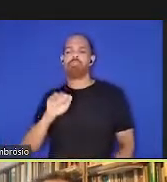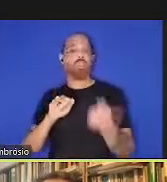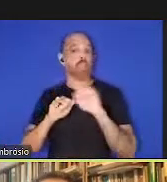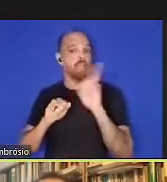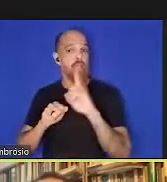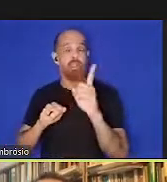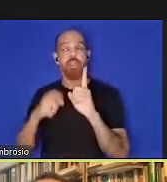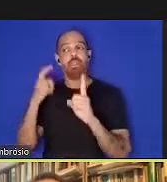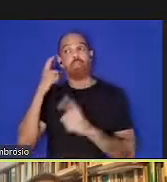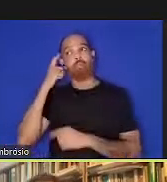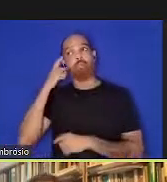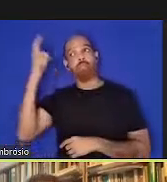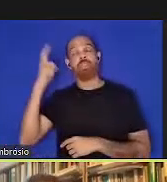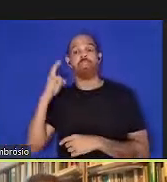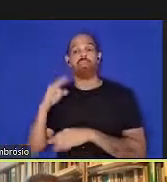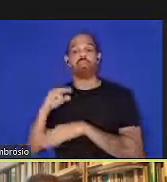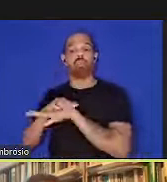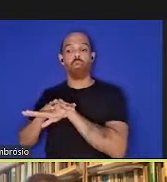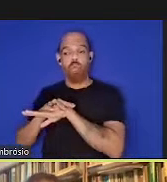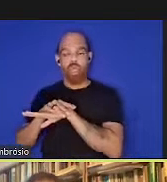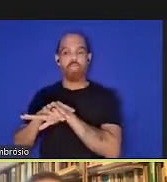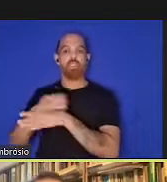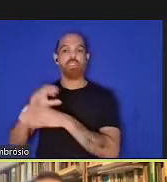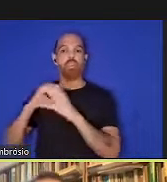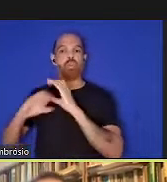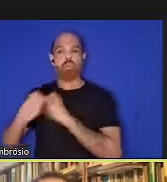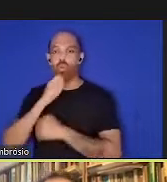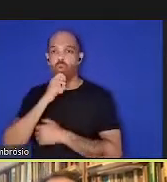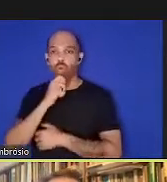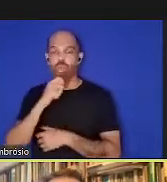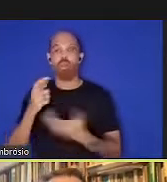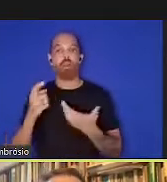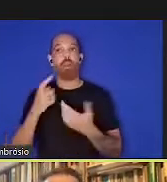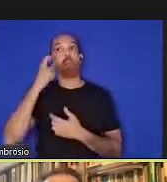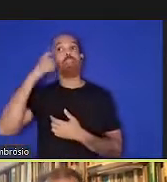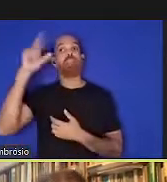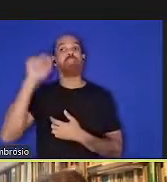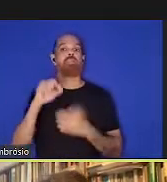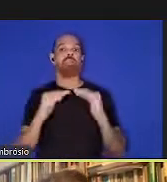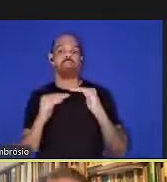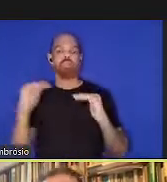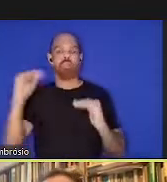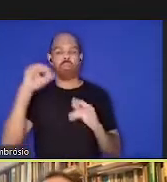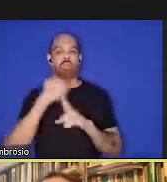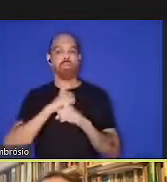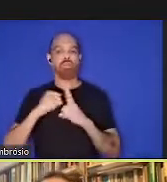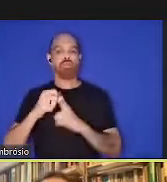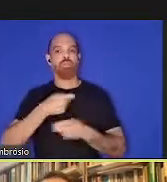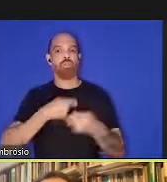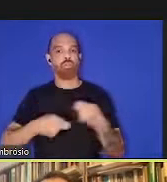doenças não comunicáveis e pensar mais na desigualdade socioeconômica.